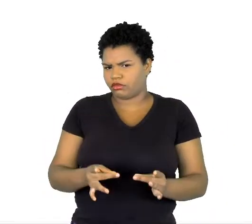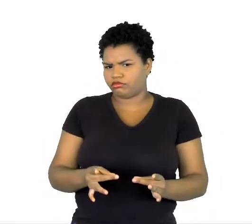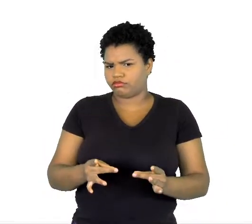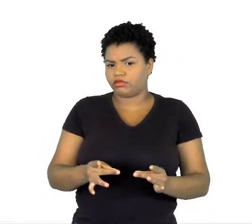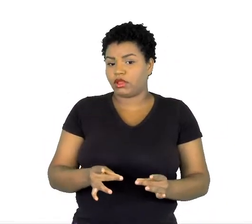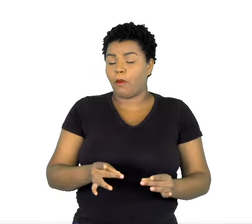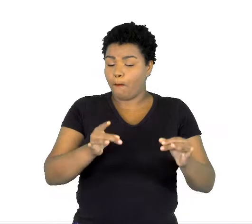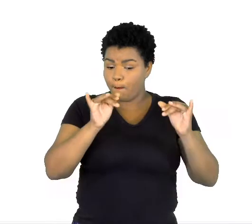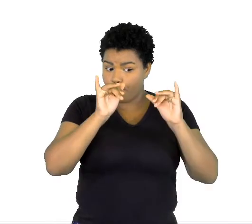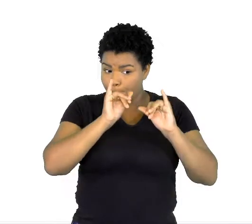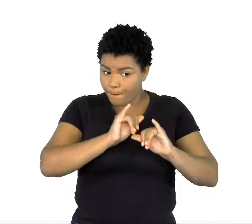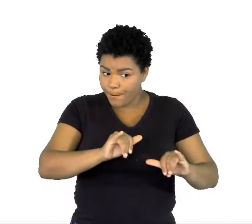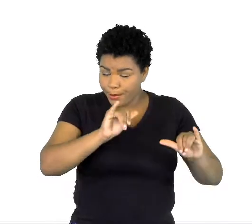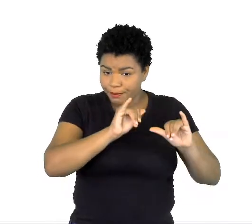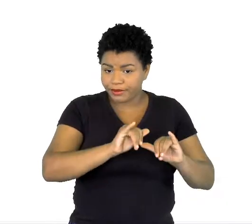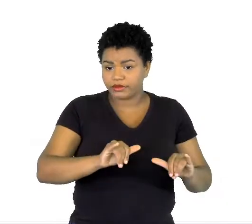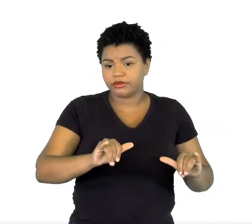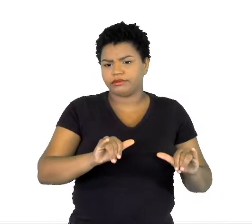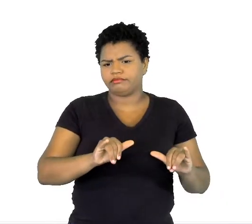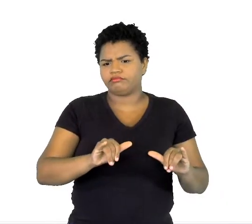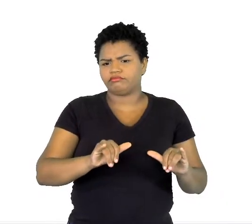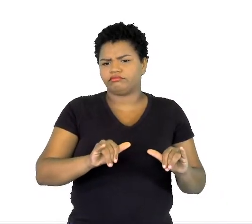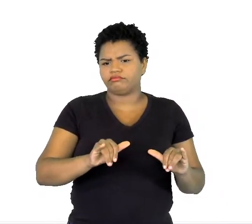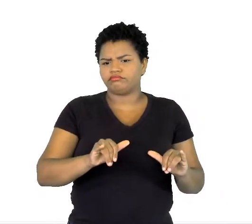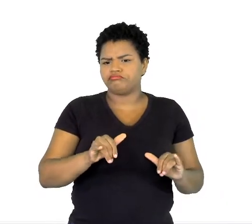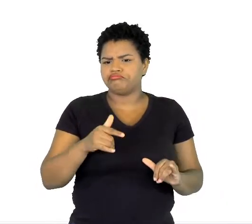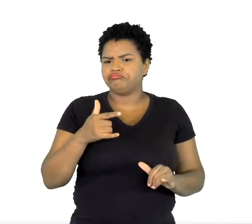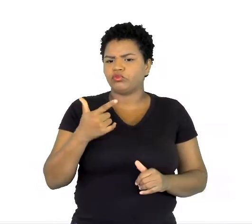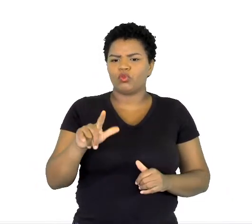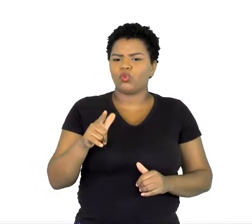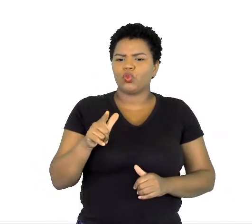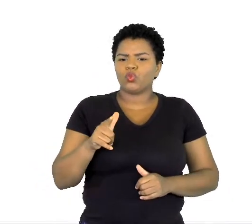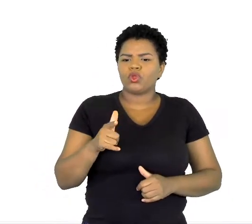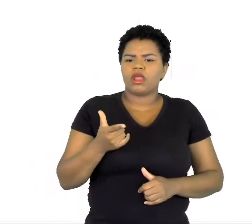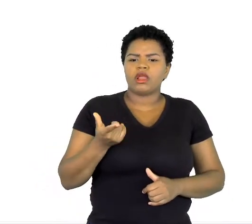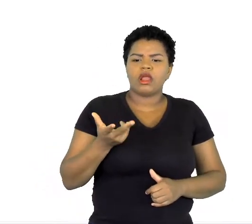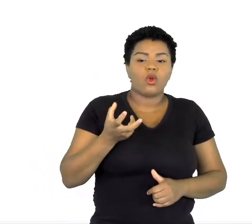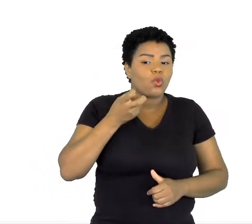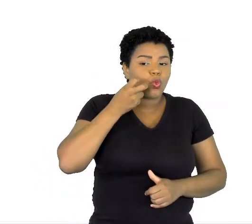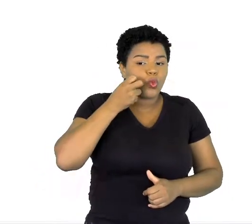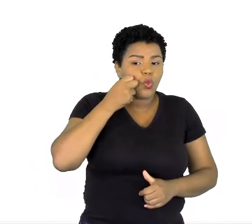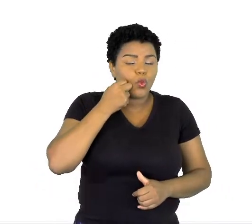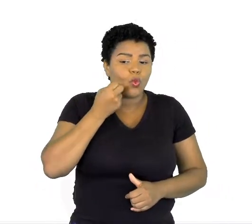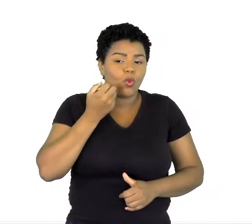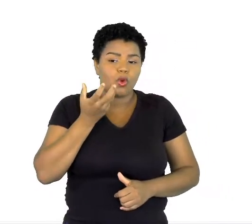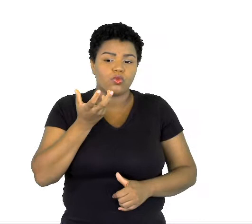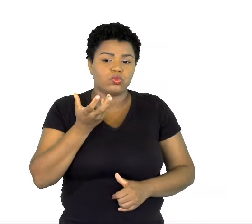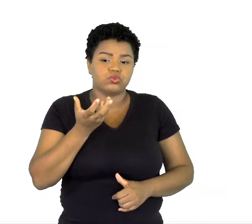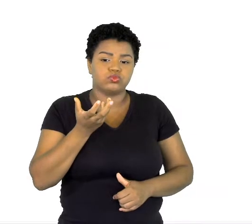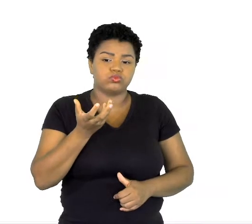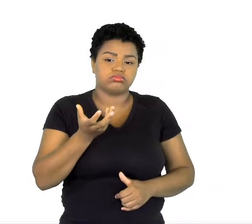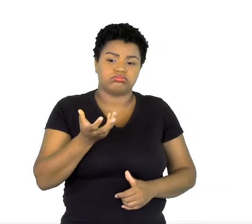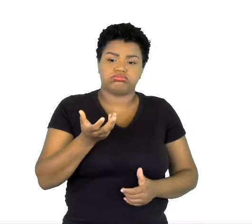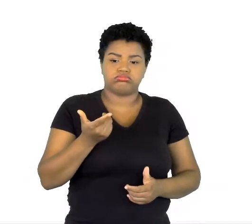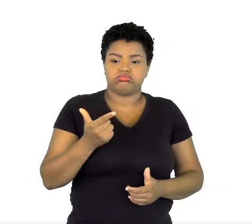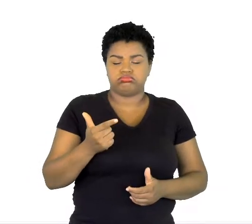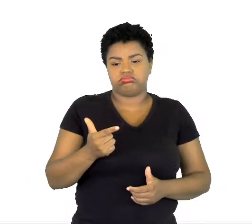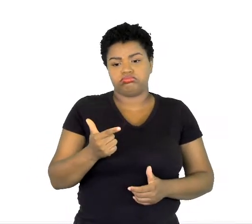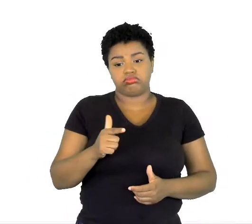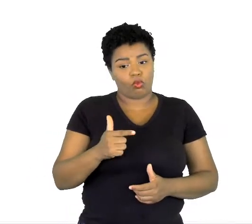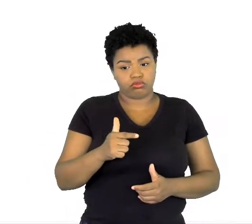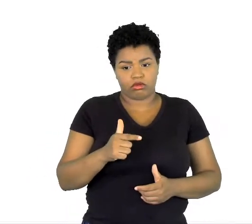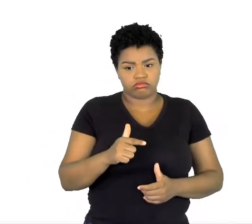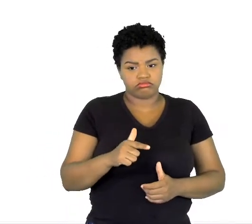Propaganda. Mas a propaganda não tem fins lucrativos. Mas, quando ela visa